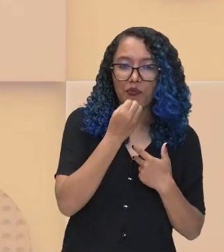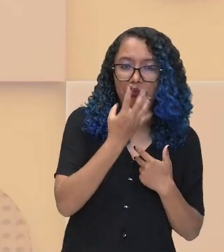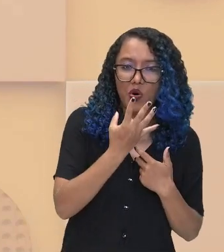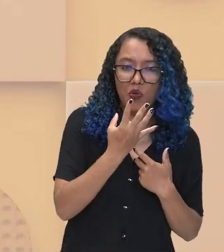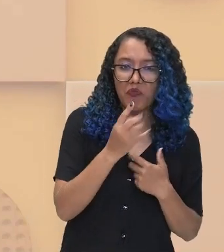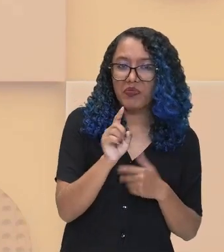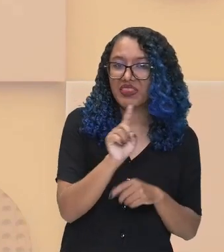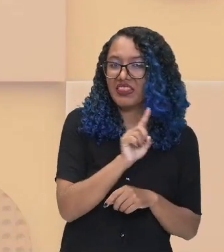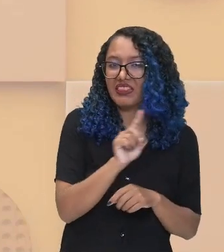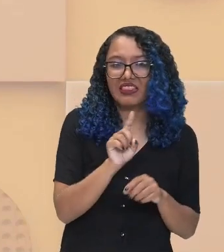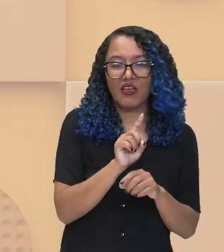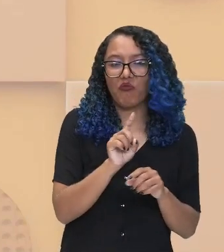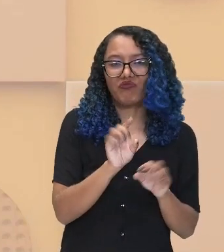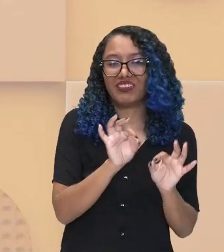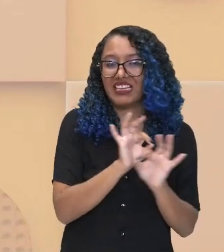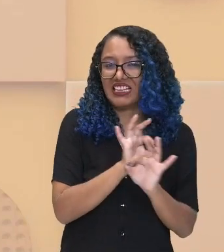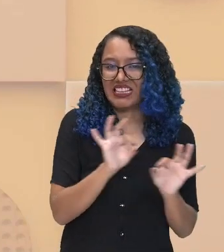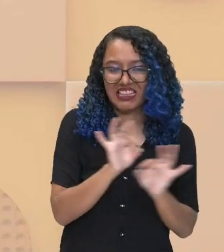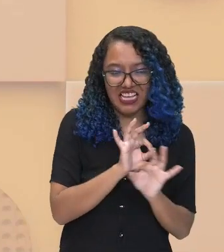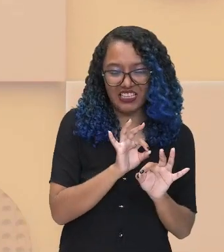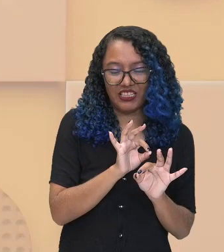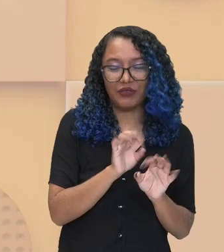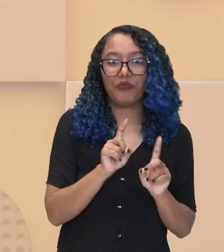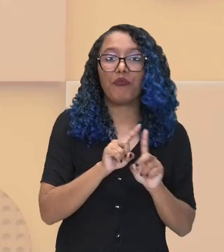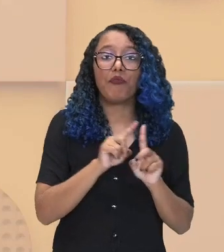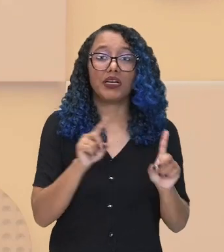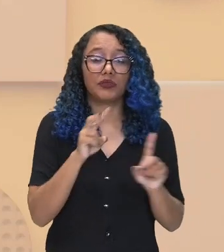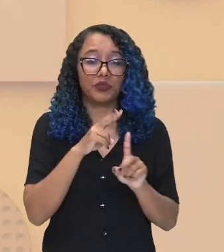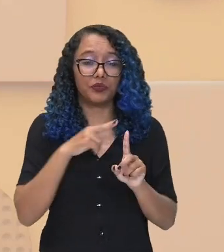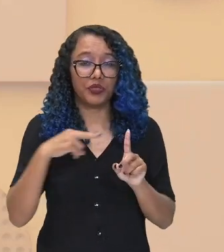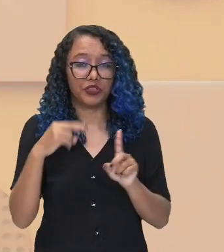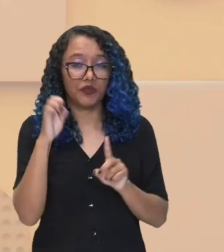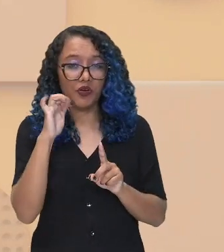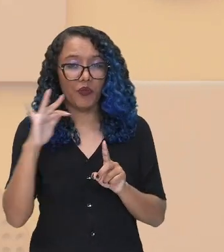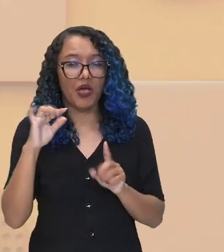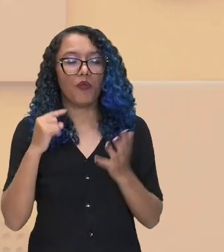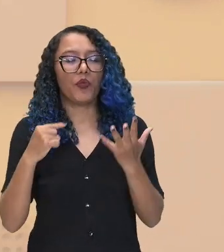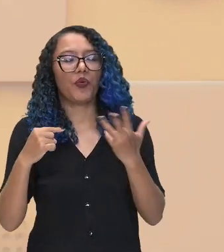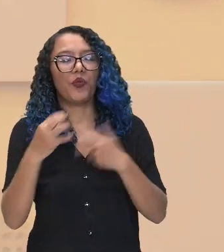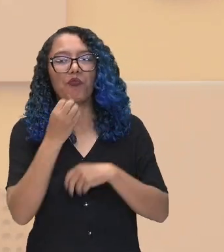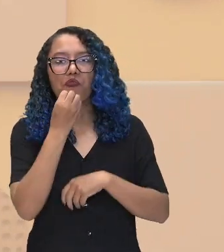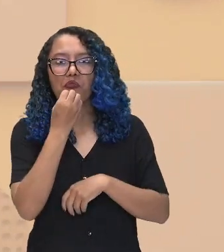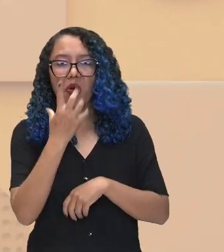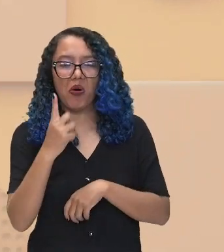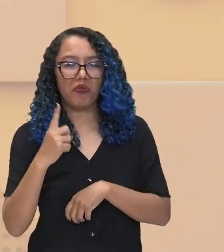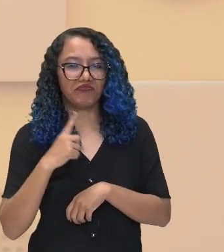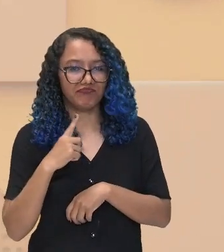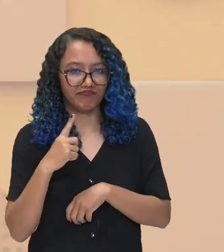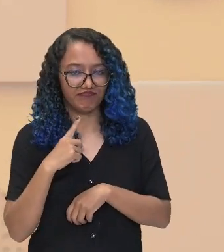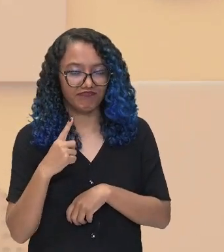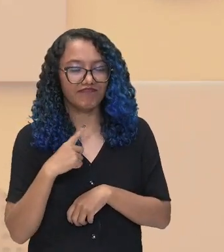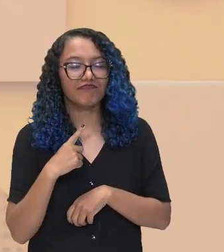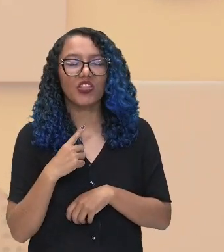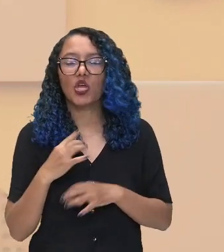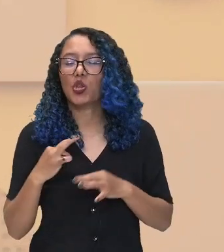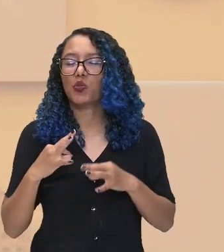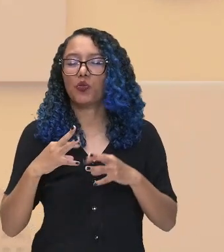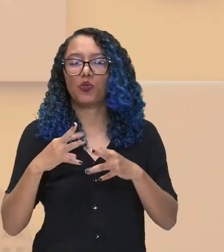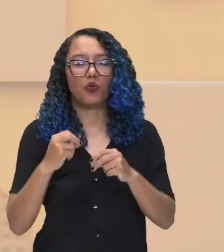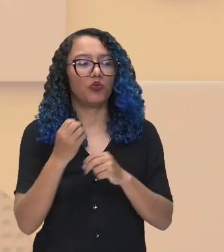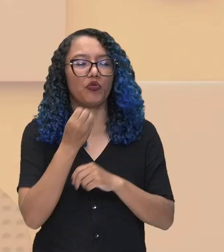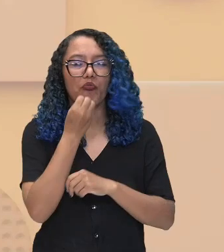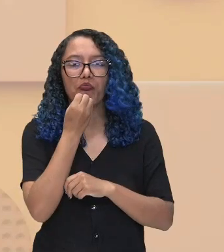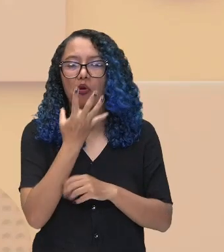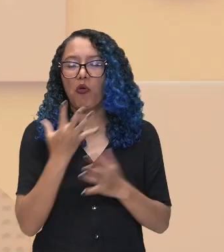benefício. Já do ponto de vista europeu, tinham todos os motivos e benefícios possíveis e imagináveis para